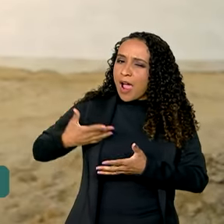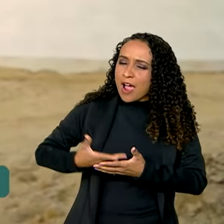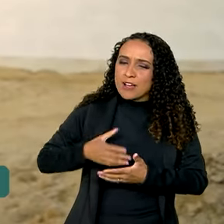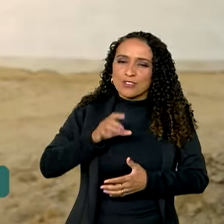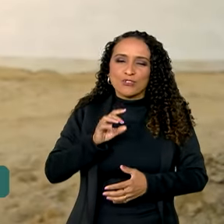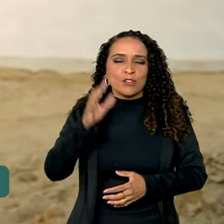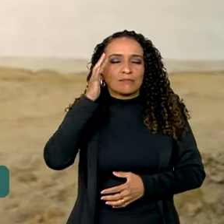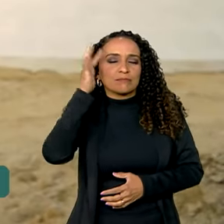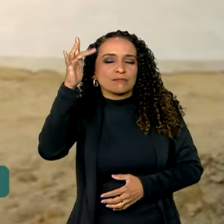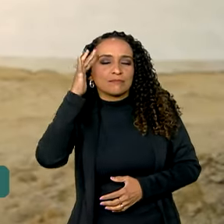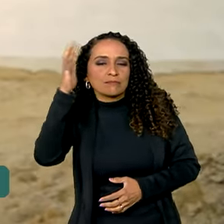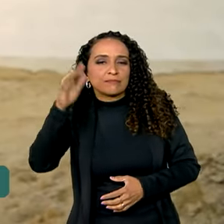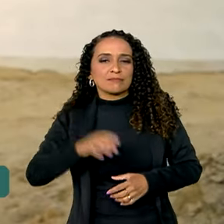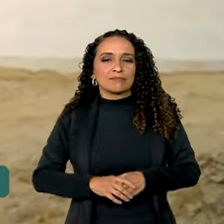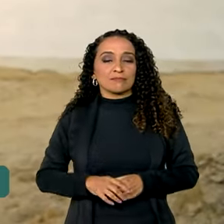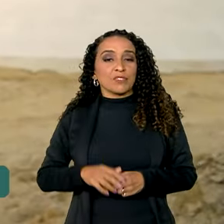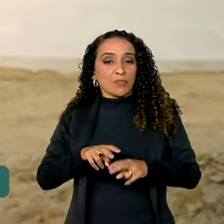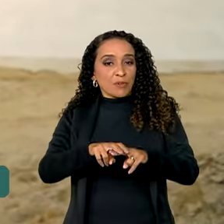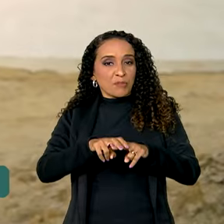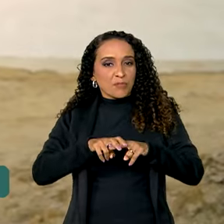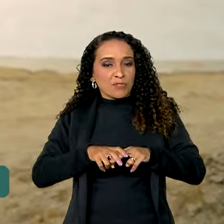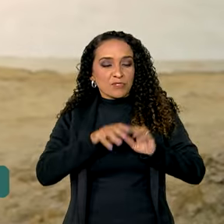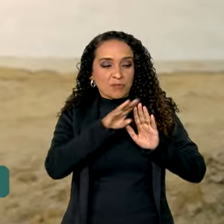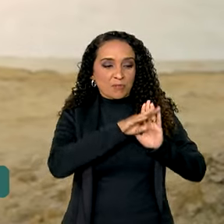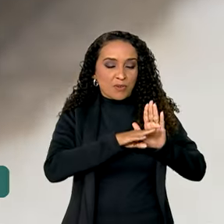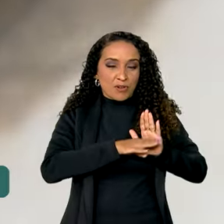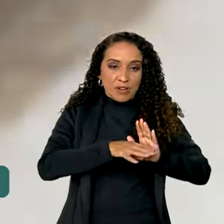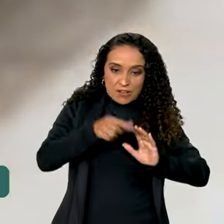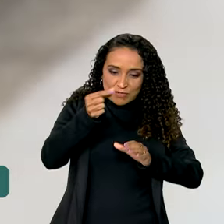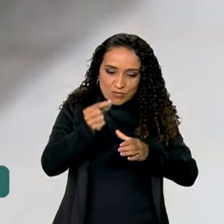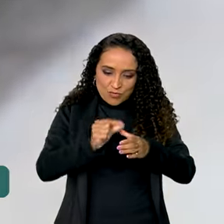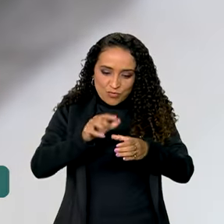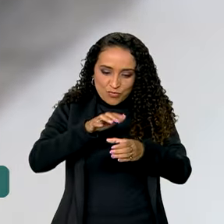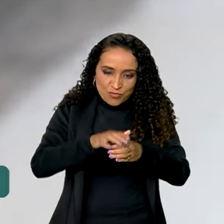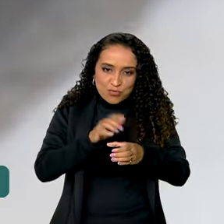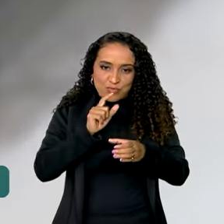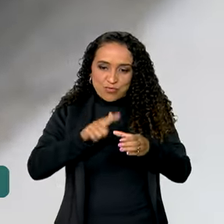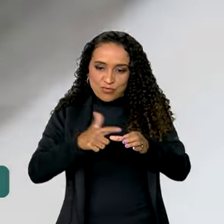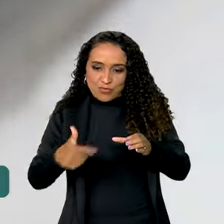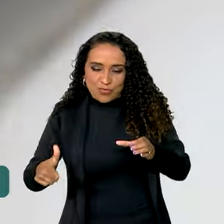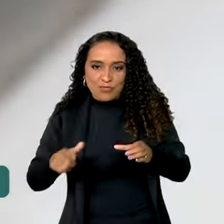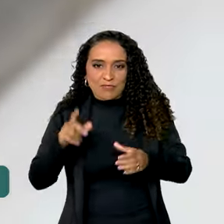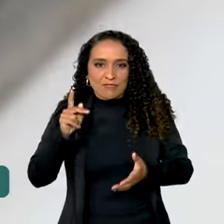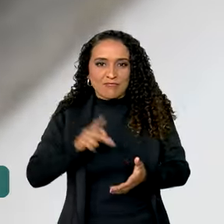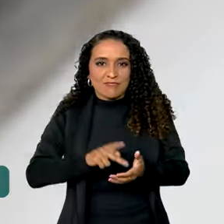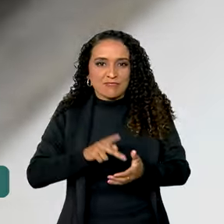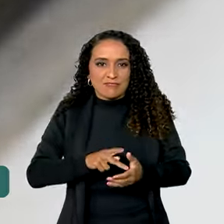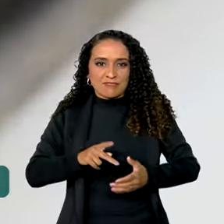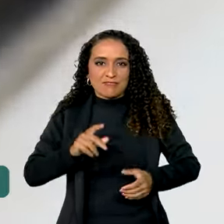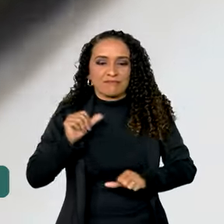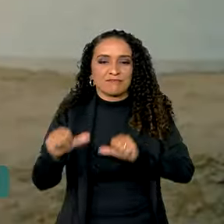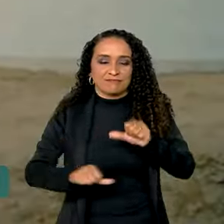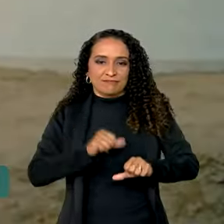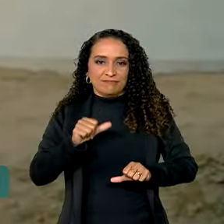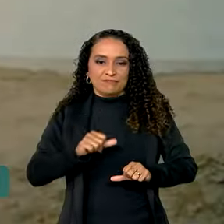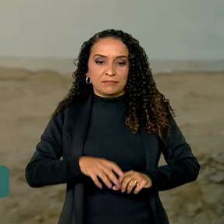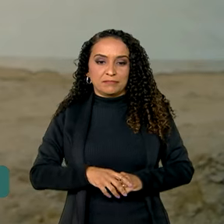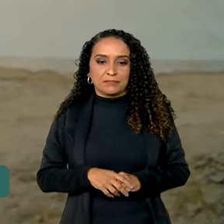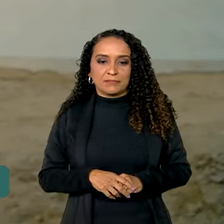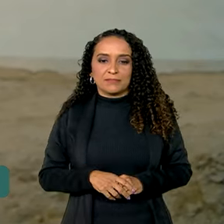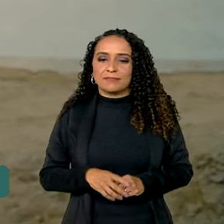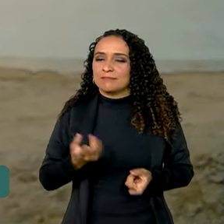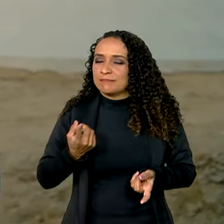apenas um sonho. Foi por causa do programa Cisternas que essa realidade finalmente mudou. Ajuda